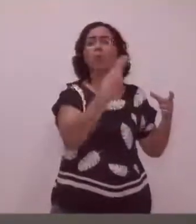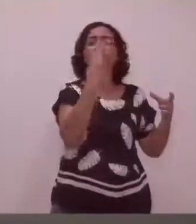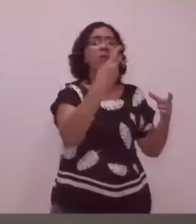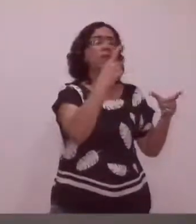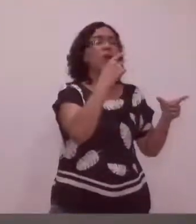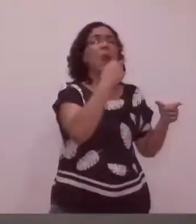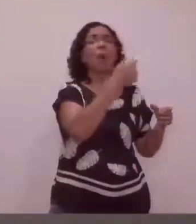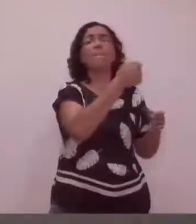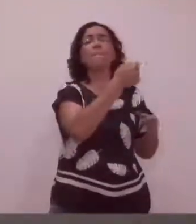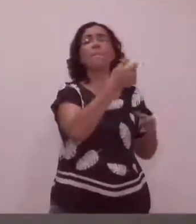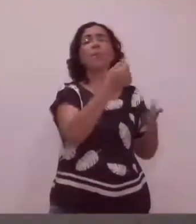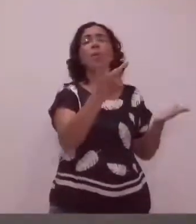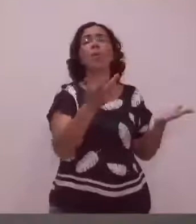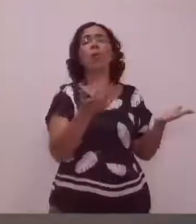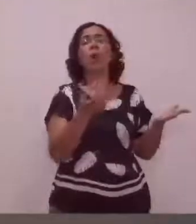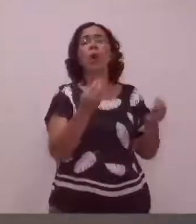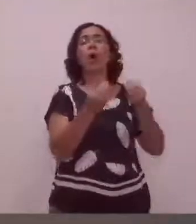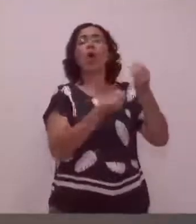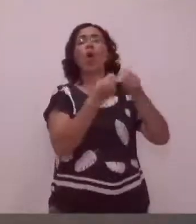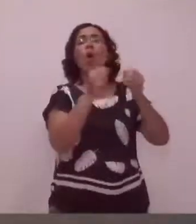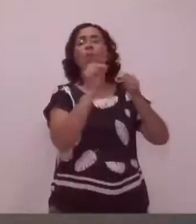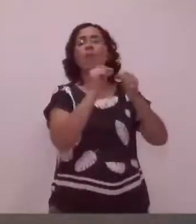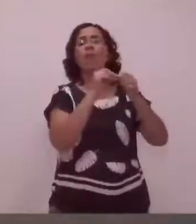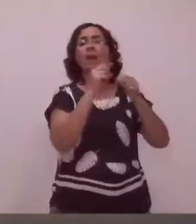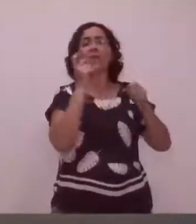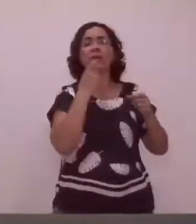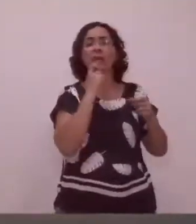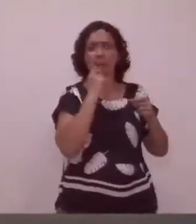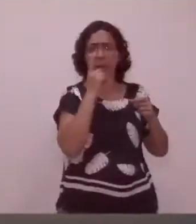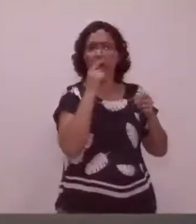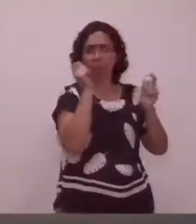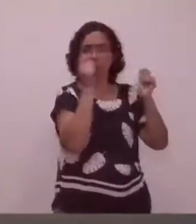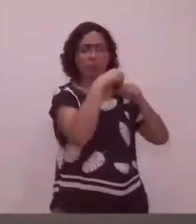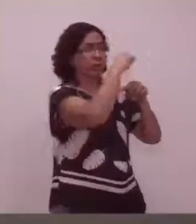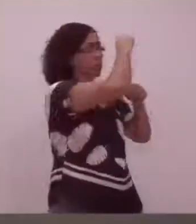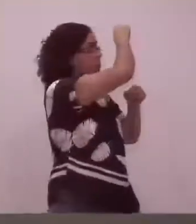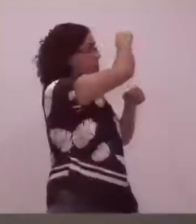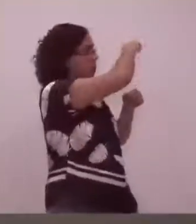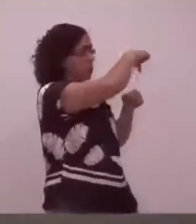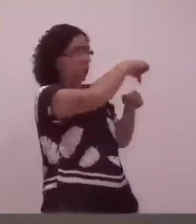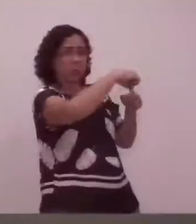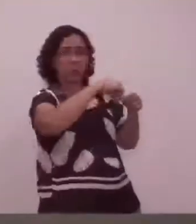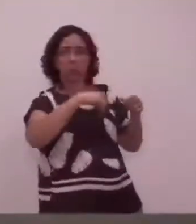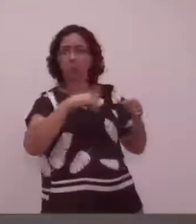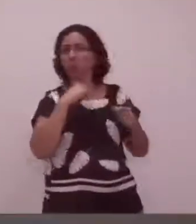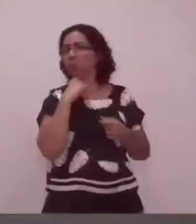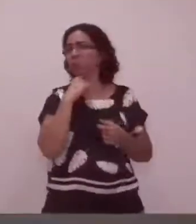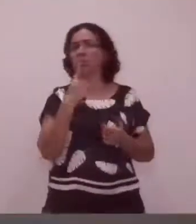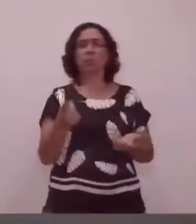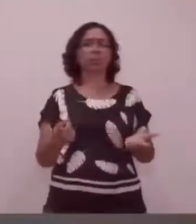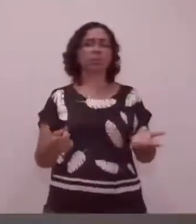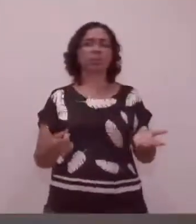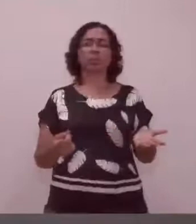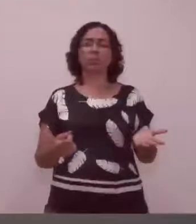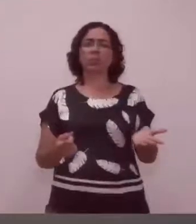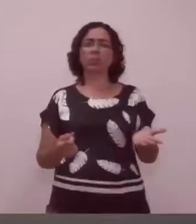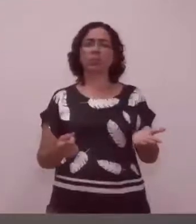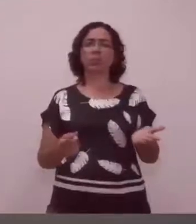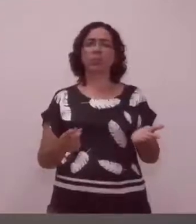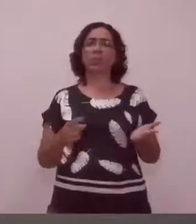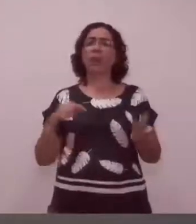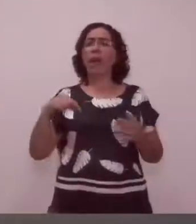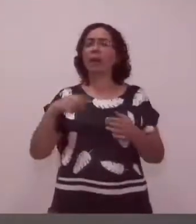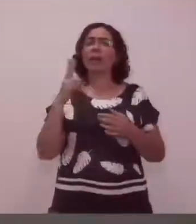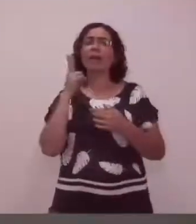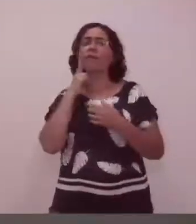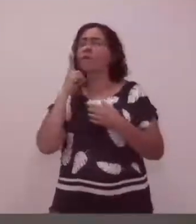Ou vai pegar a outorga de Campinas e trazer água para Vinhedo? Também não. Por todo lado de